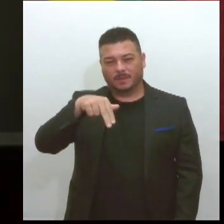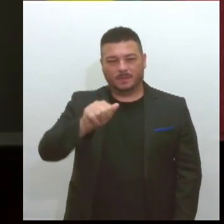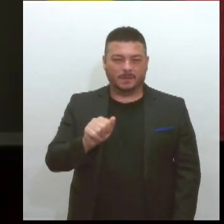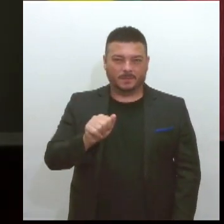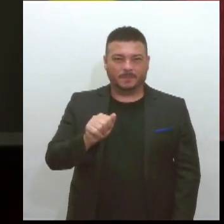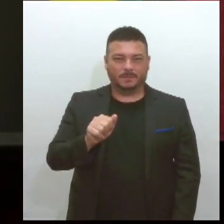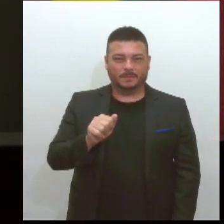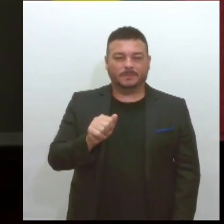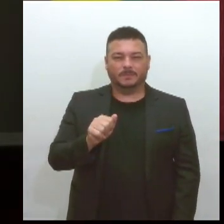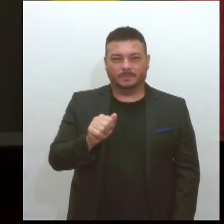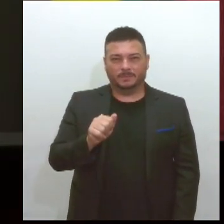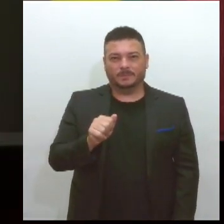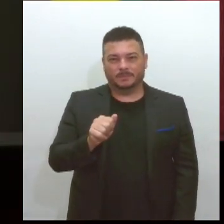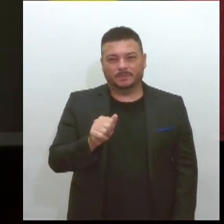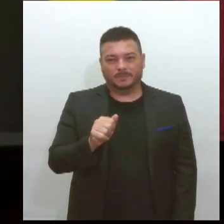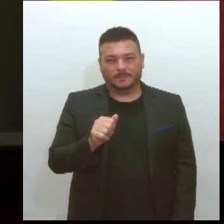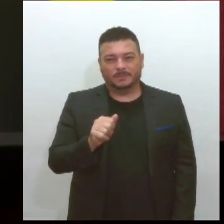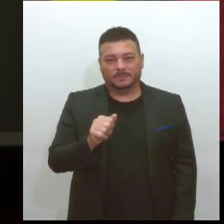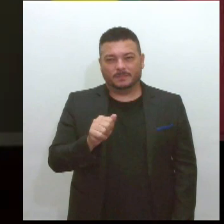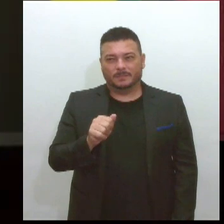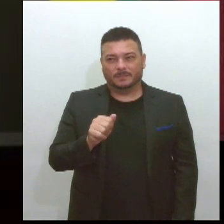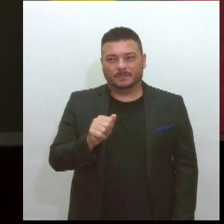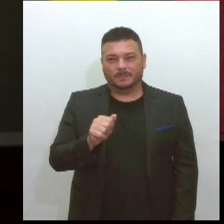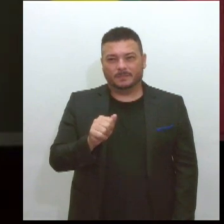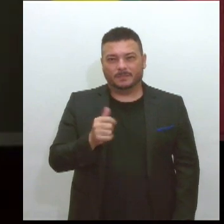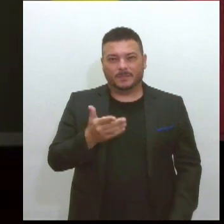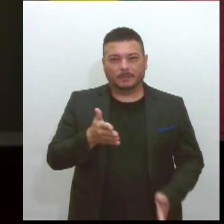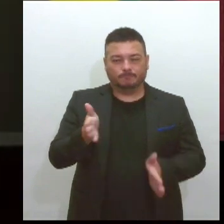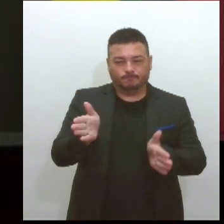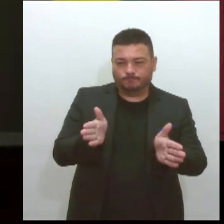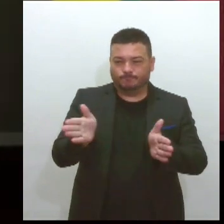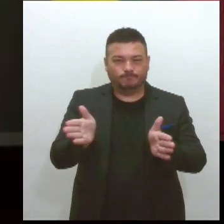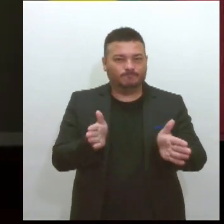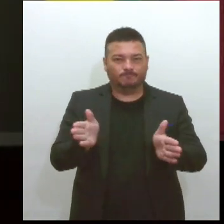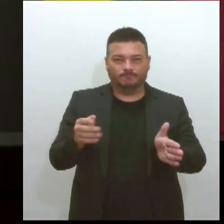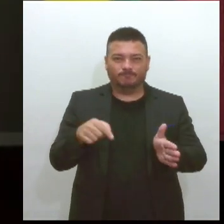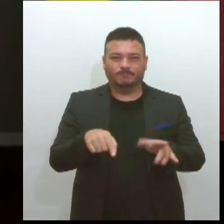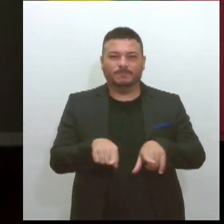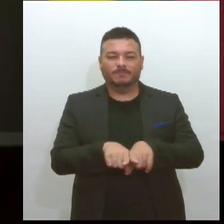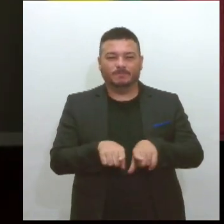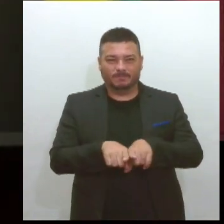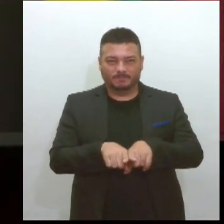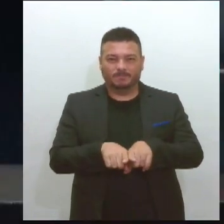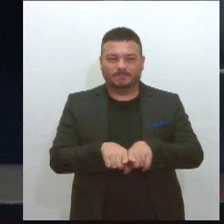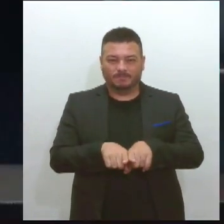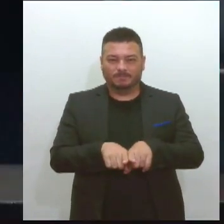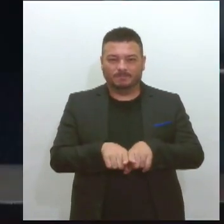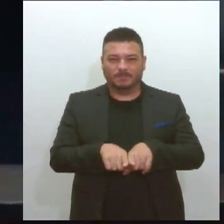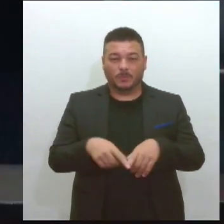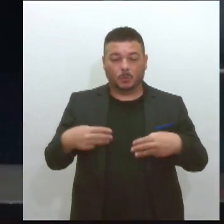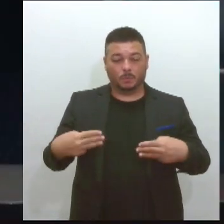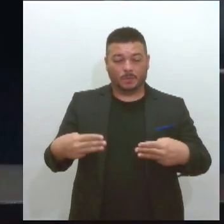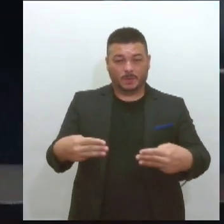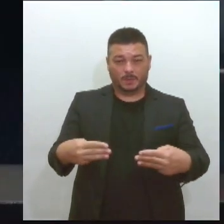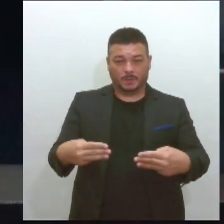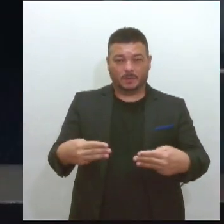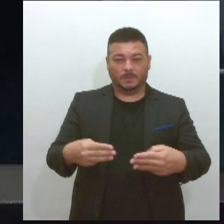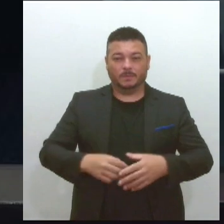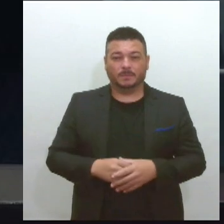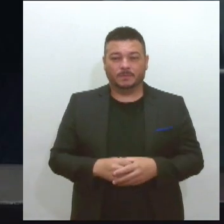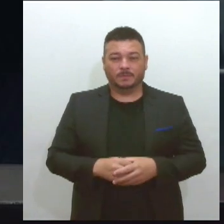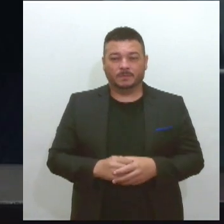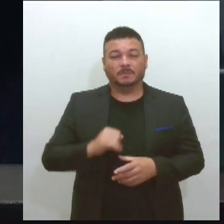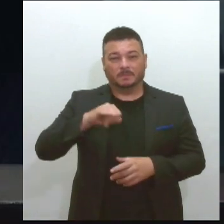intermédio para estar trazendo aqui o ministro Zé Barroso. Aproveitar e encaminhar um